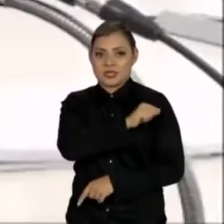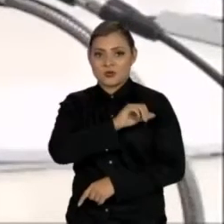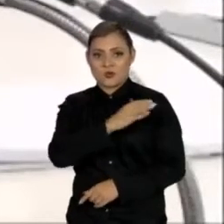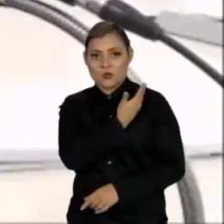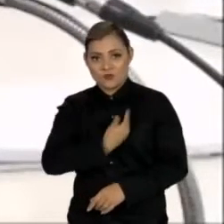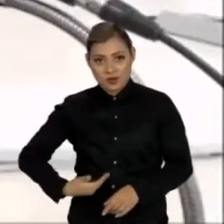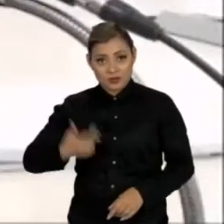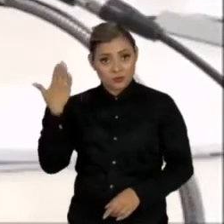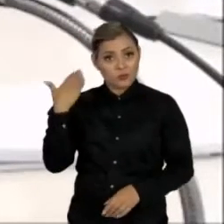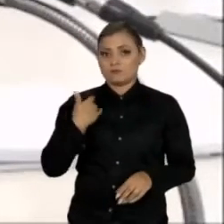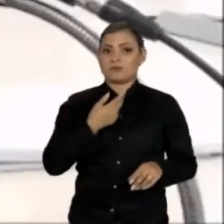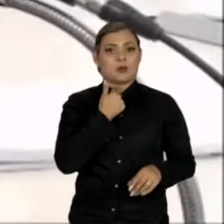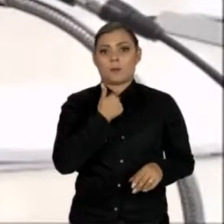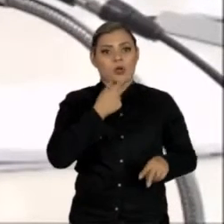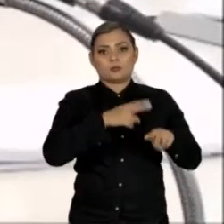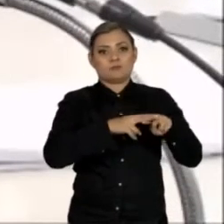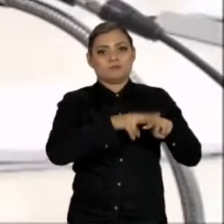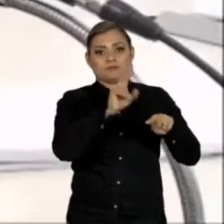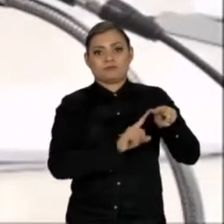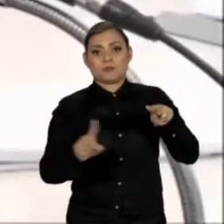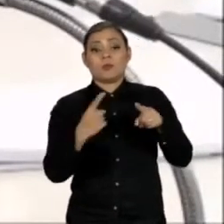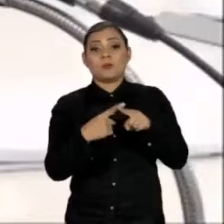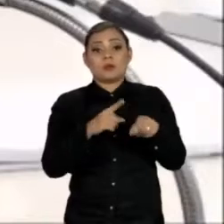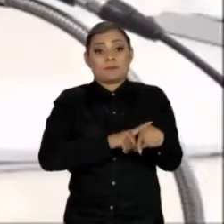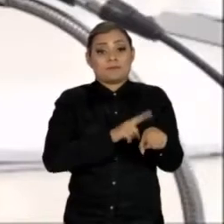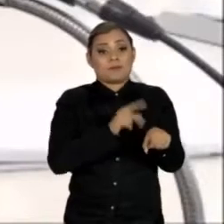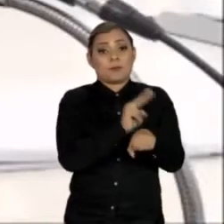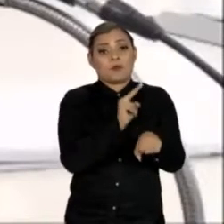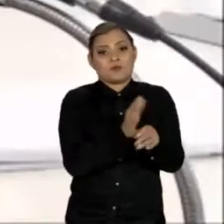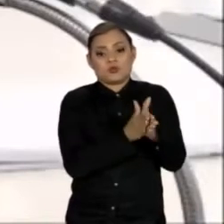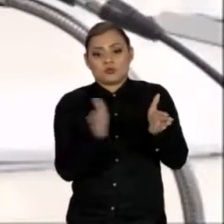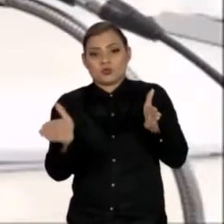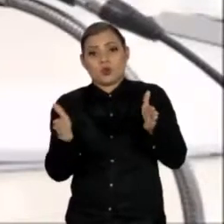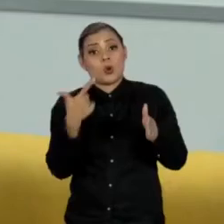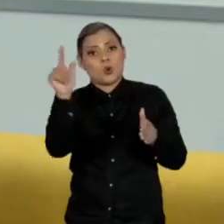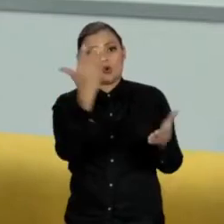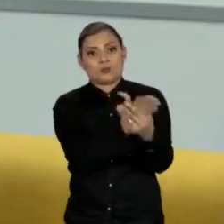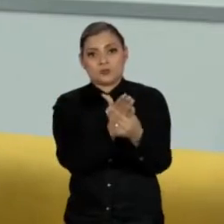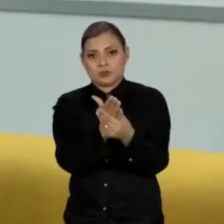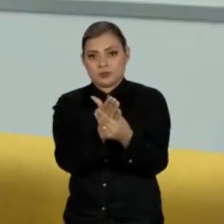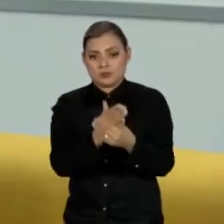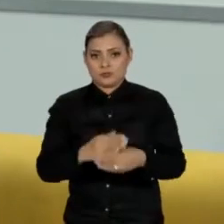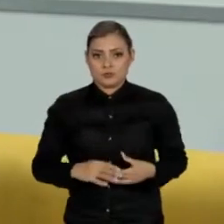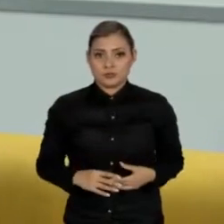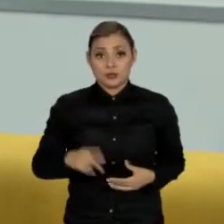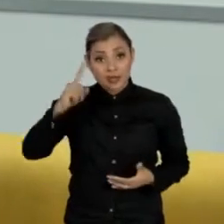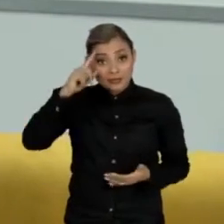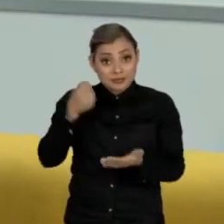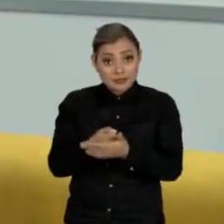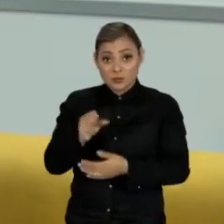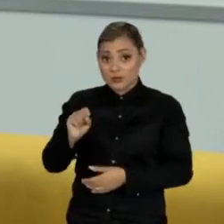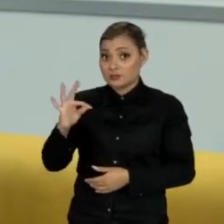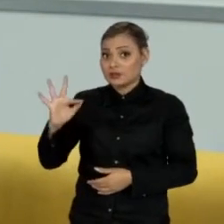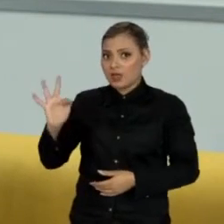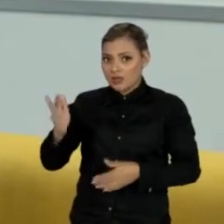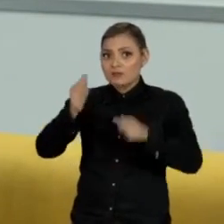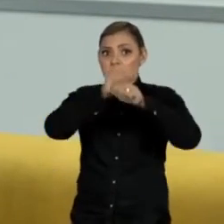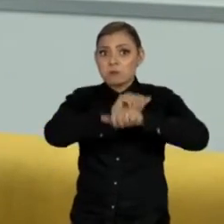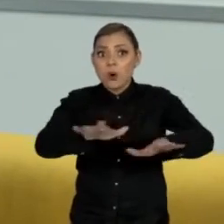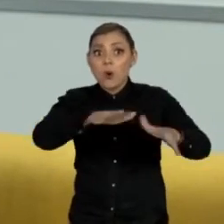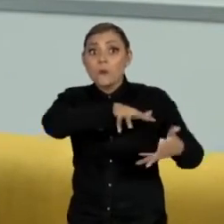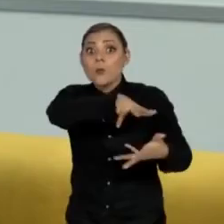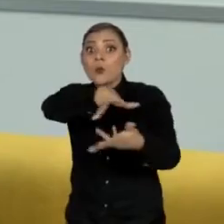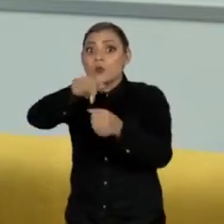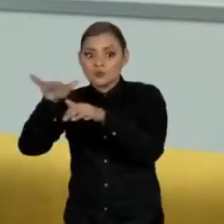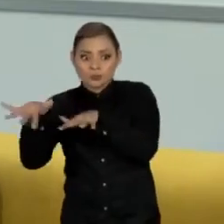não poderão ser soltos porque estão presos preventivamente em outras ações. E a decisão do STF repercutiu na imprensa mundial